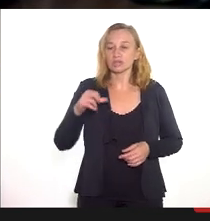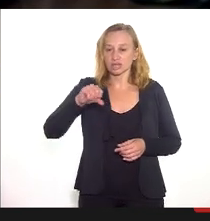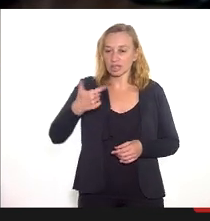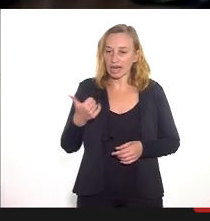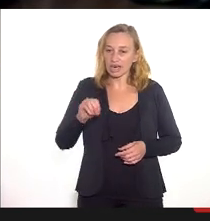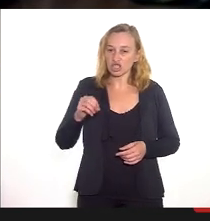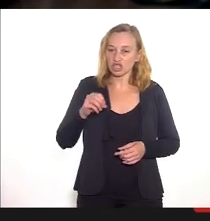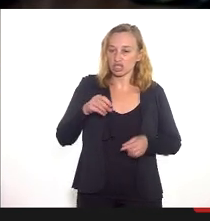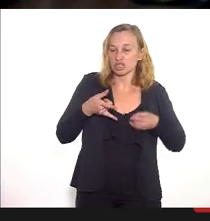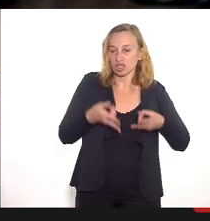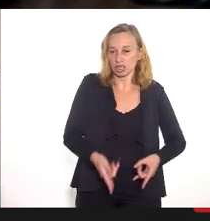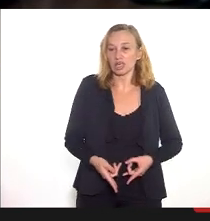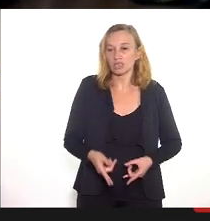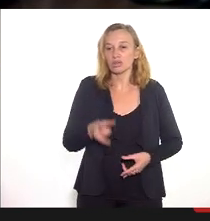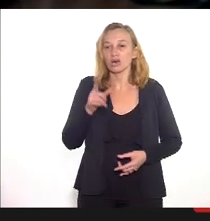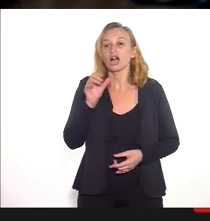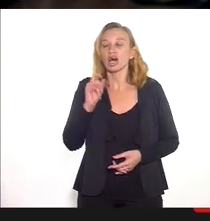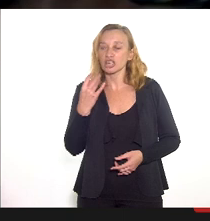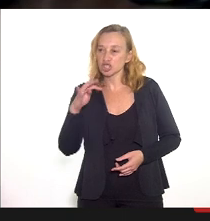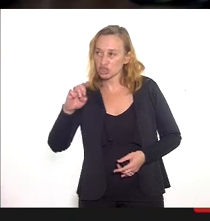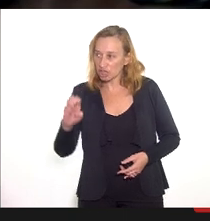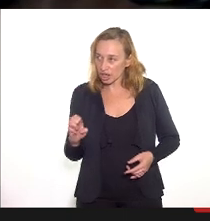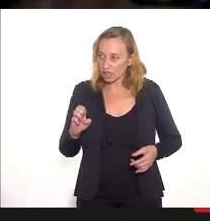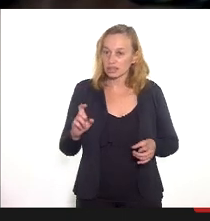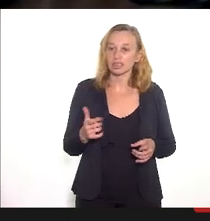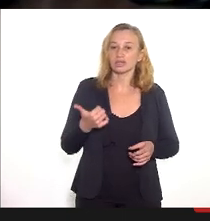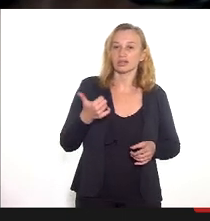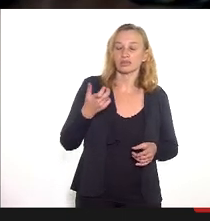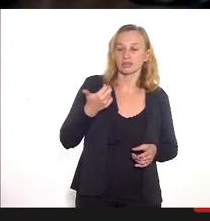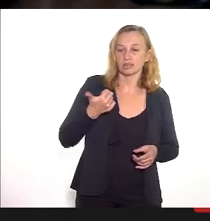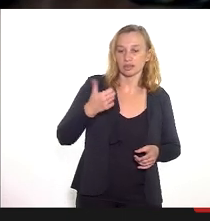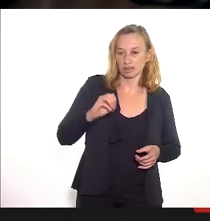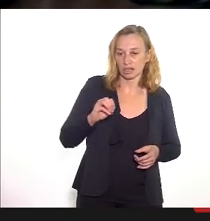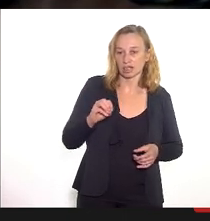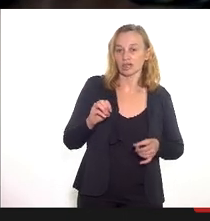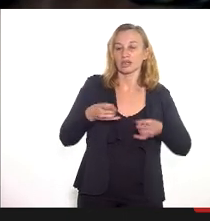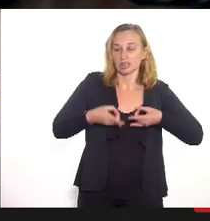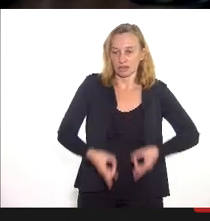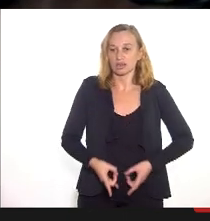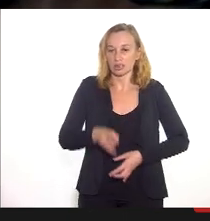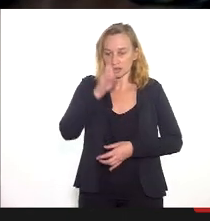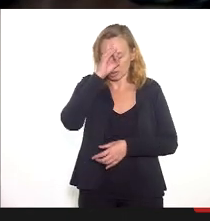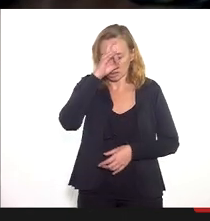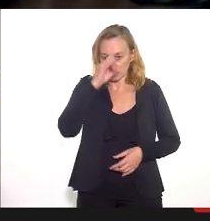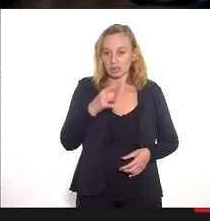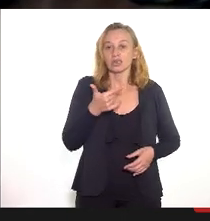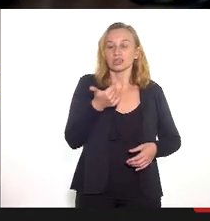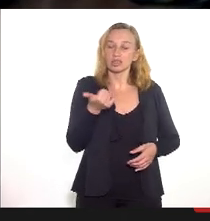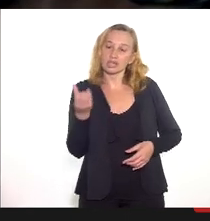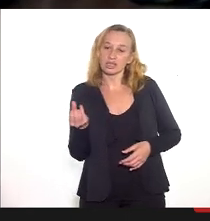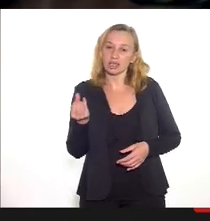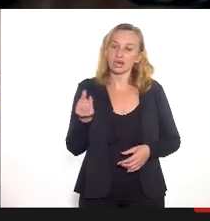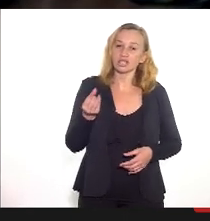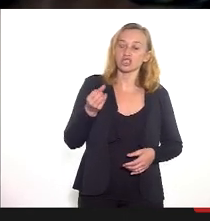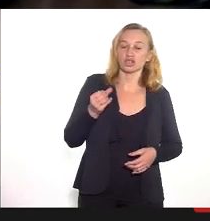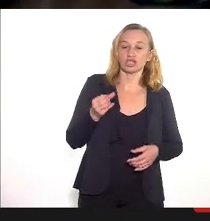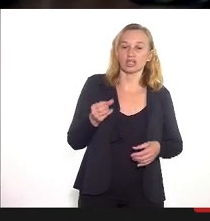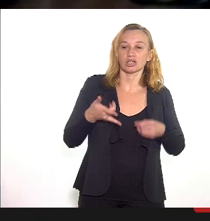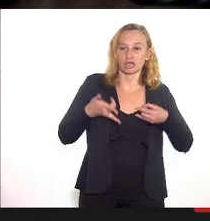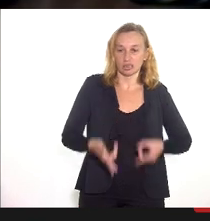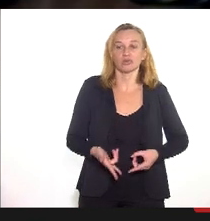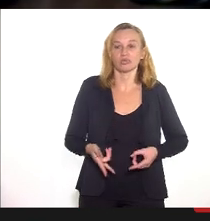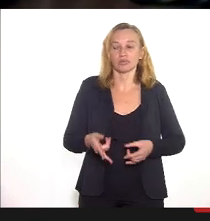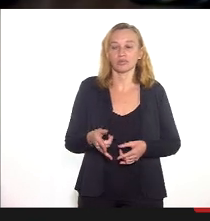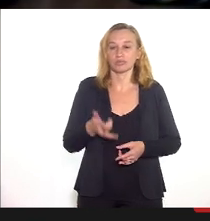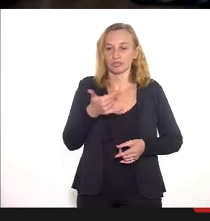Estadual Anchieta 45 leitos de UTI COVID-19 Hospital Estadual Getúlio Vargas 16 leitos de UTI COVID-19